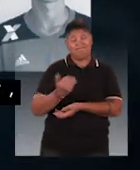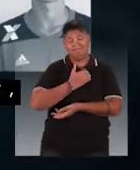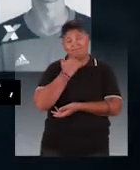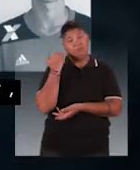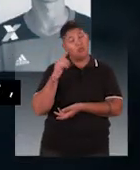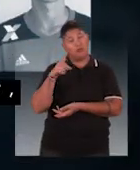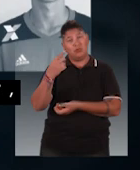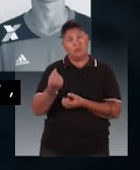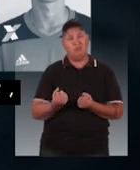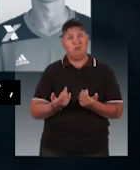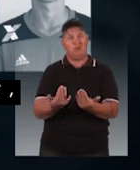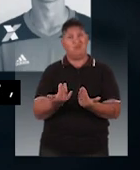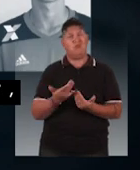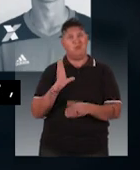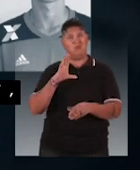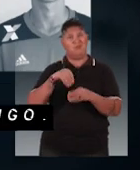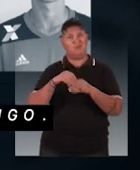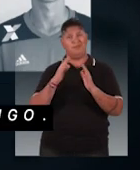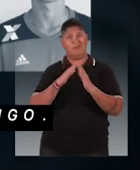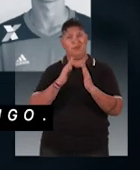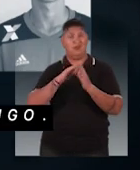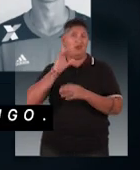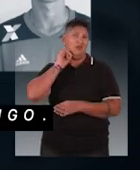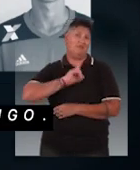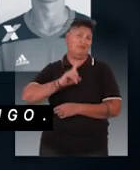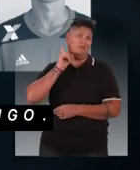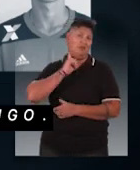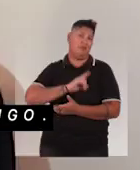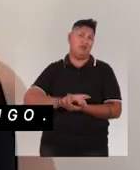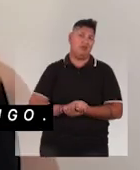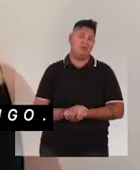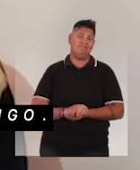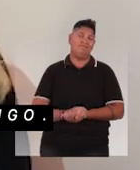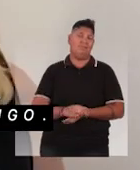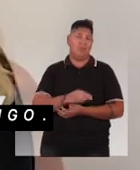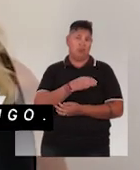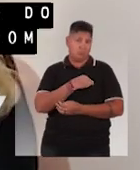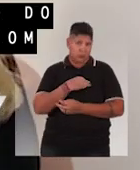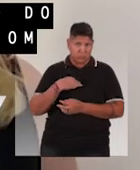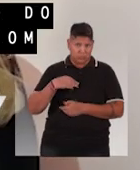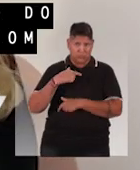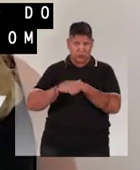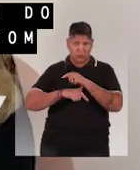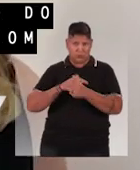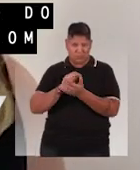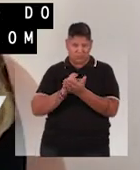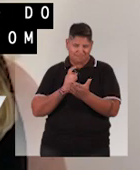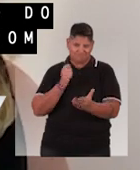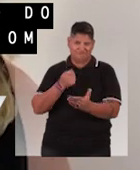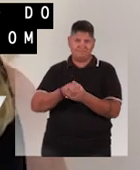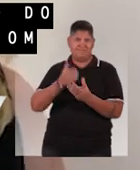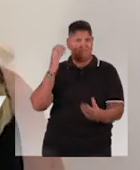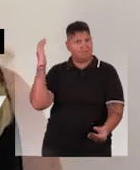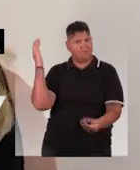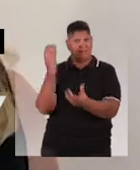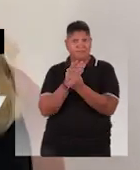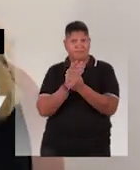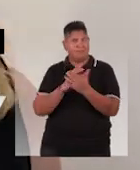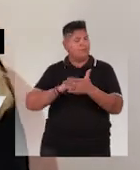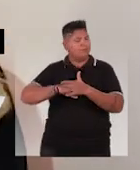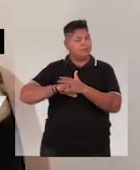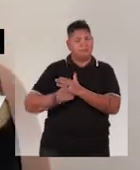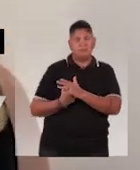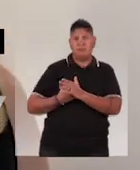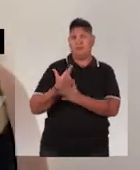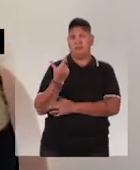anos morreram após um incêndio no alojamento do Flamengo. O Ministério Público do Trabalho ingressou com uma ação de bloqueio